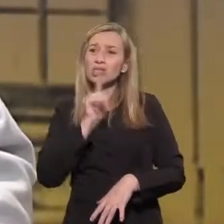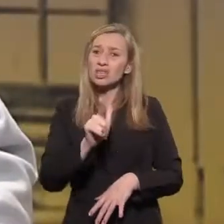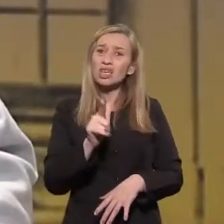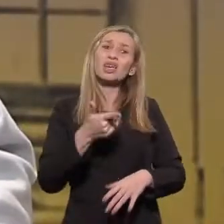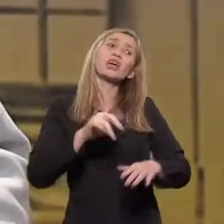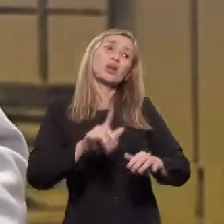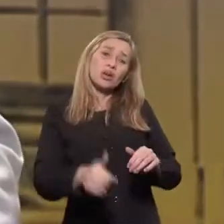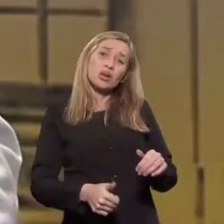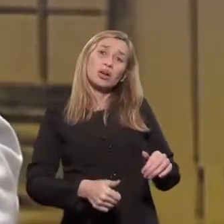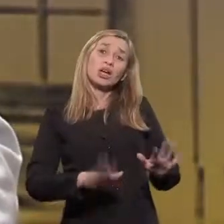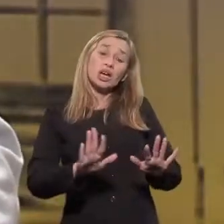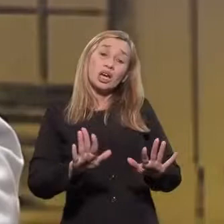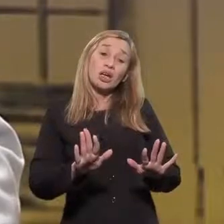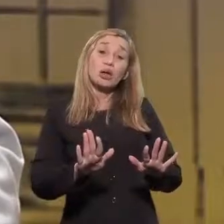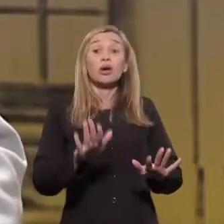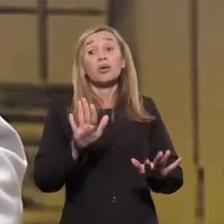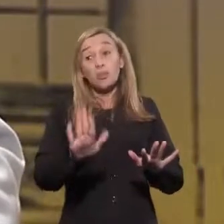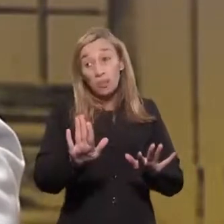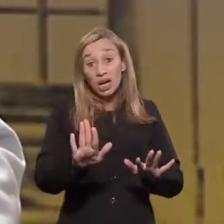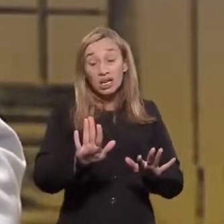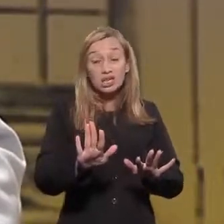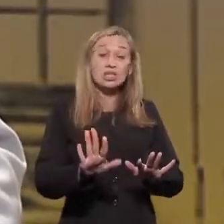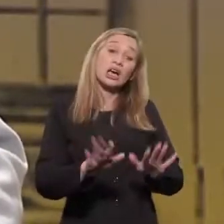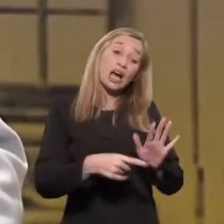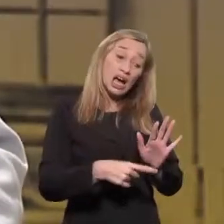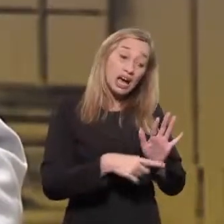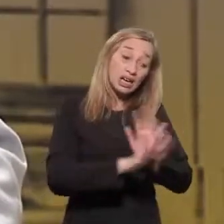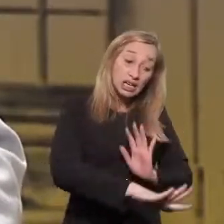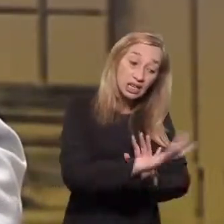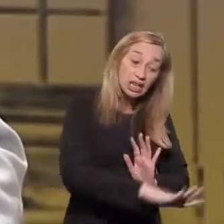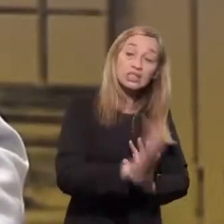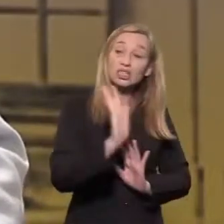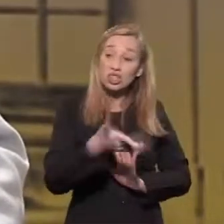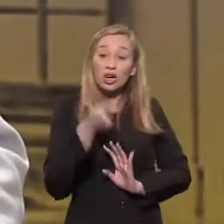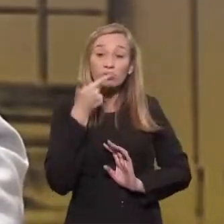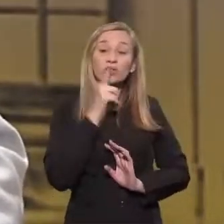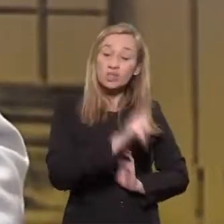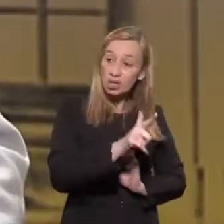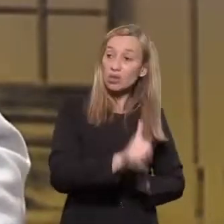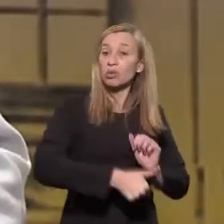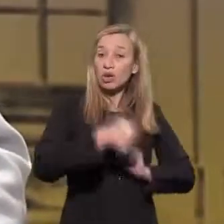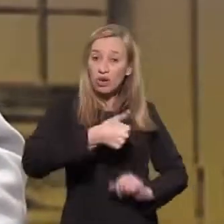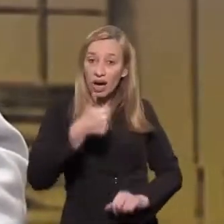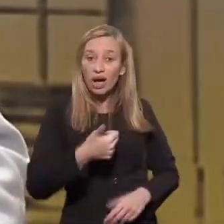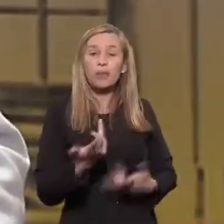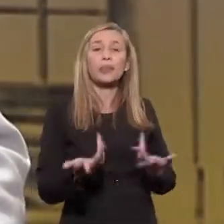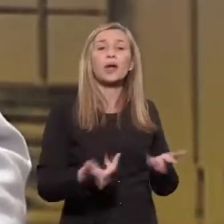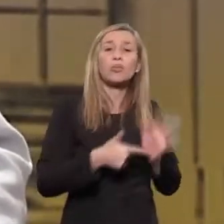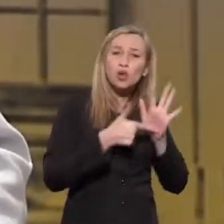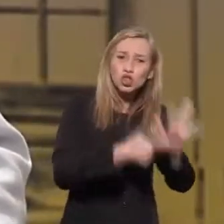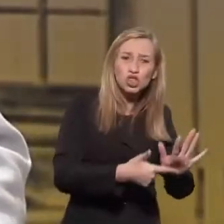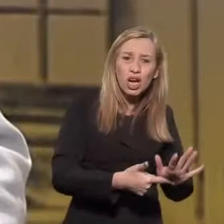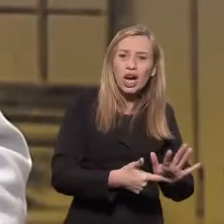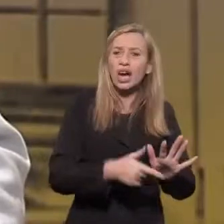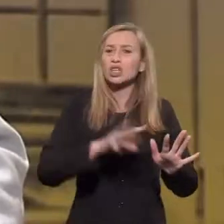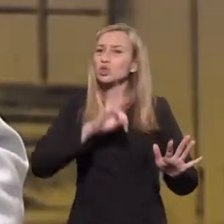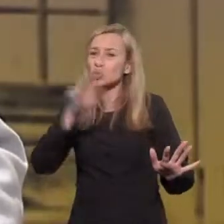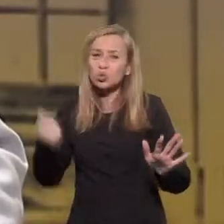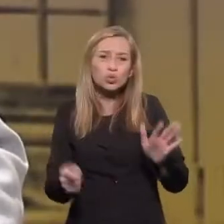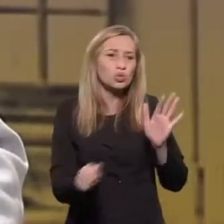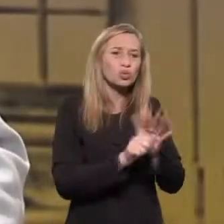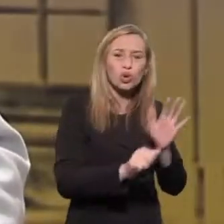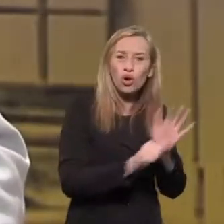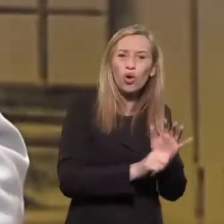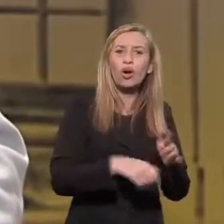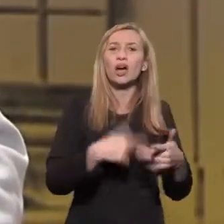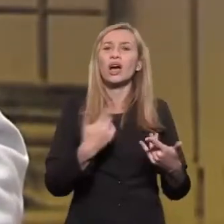ela, essa criança, de tal forma, quando ela se tornar adulta, eu já estou com uma pessoa mais cabeça feita para leitamento materno, prevenção de droga, prevenção